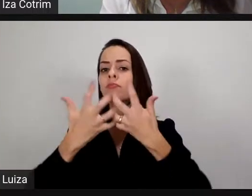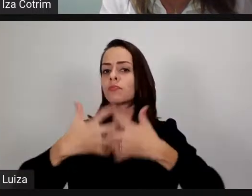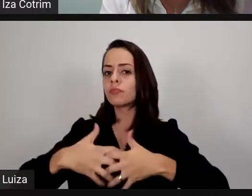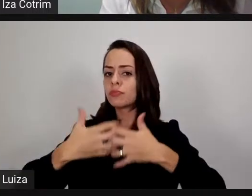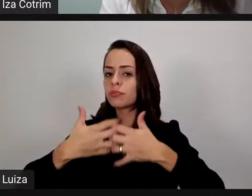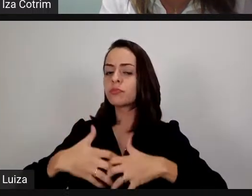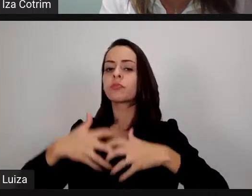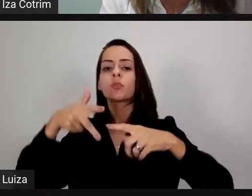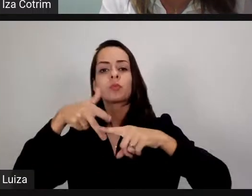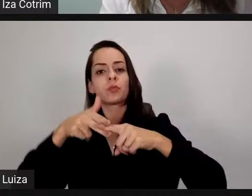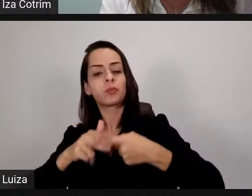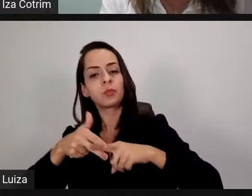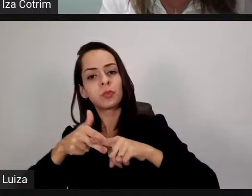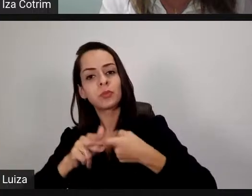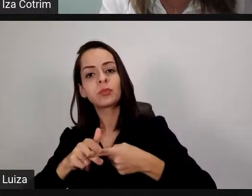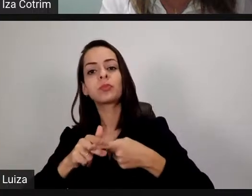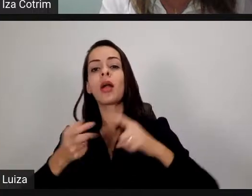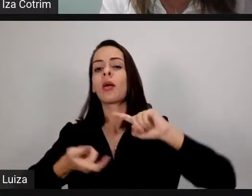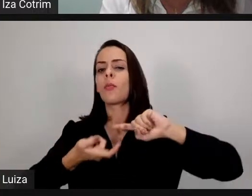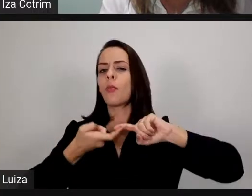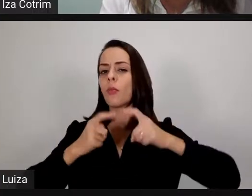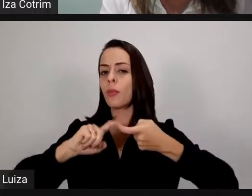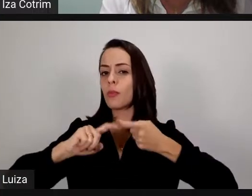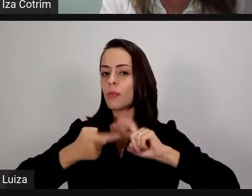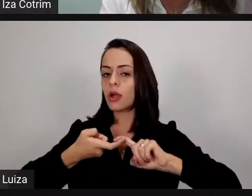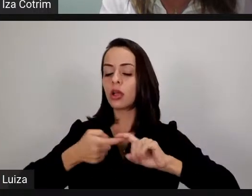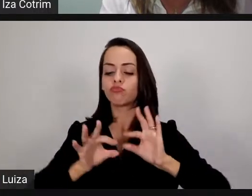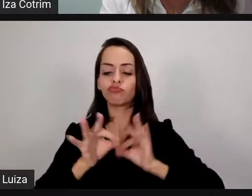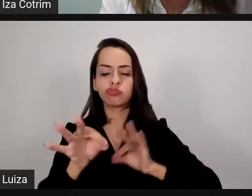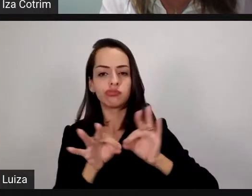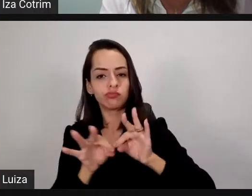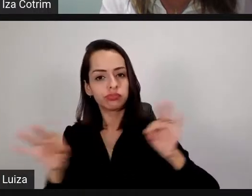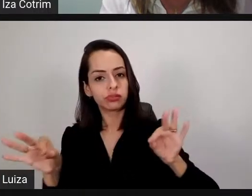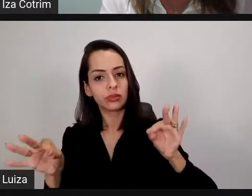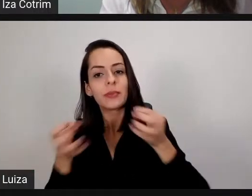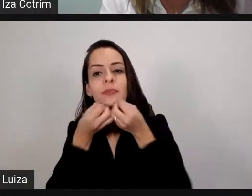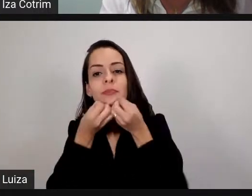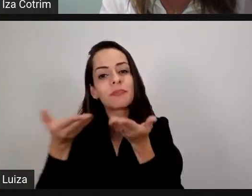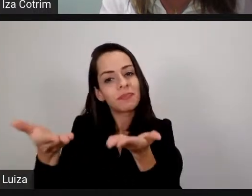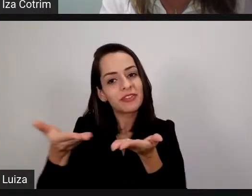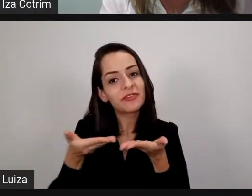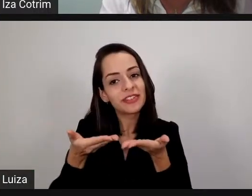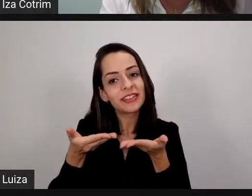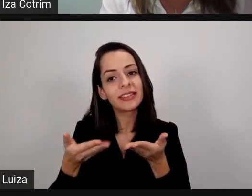e metrologia. Bem-vindo, professor Elton. Obrigado, Tiago.